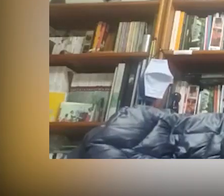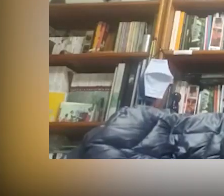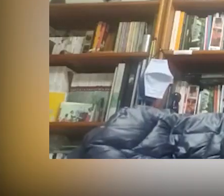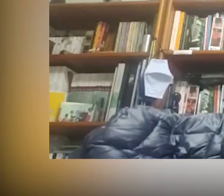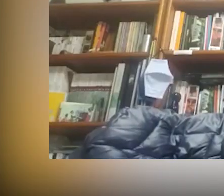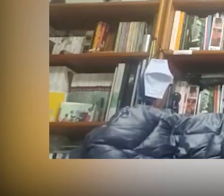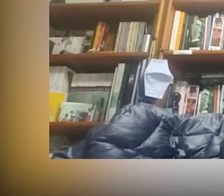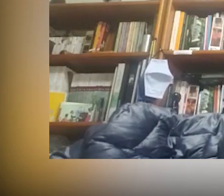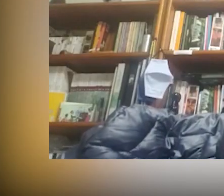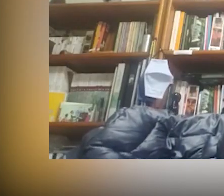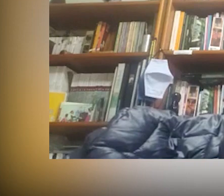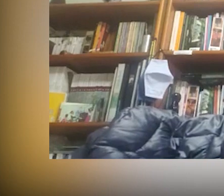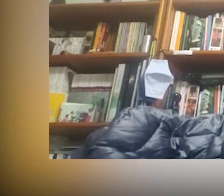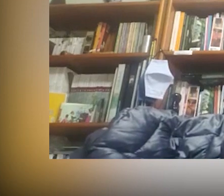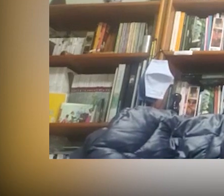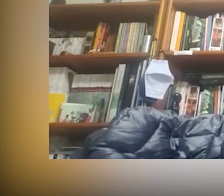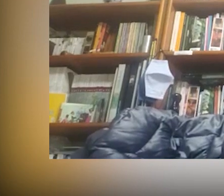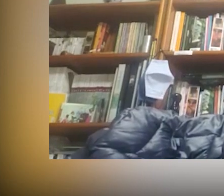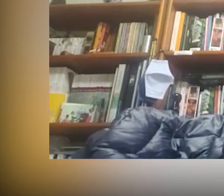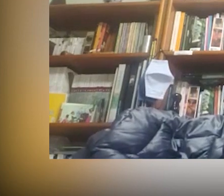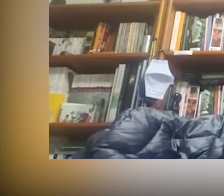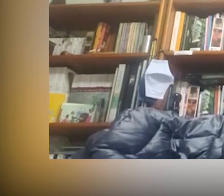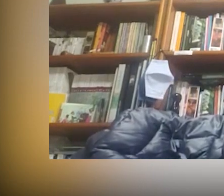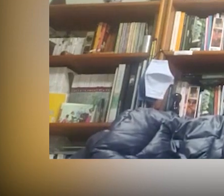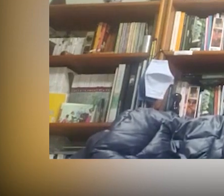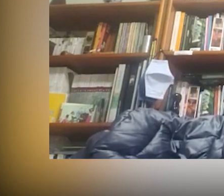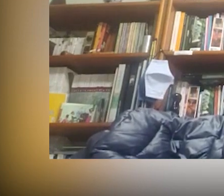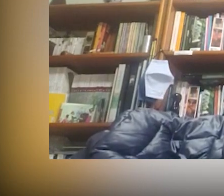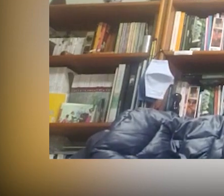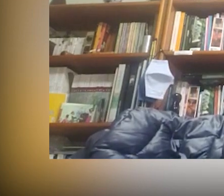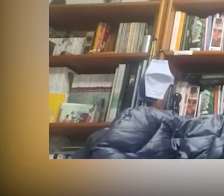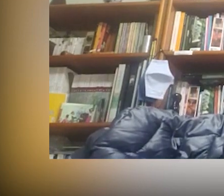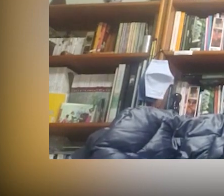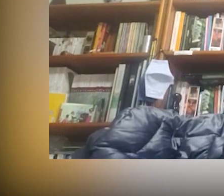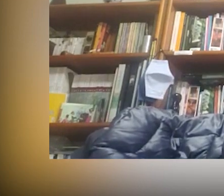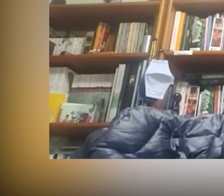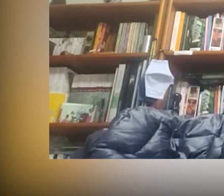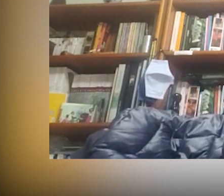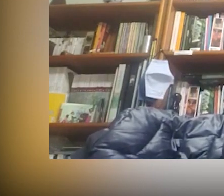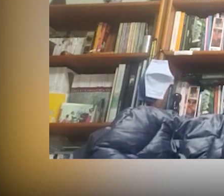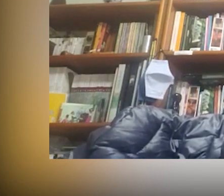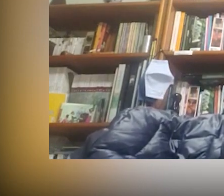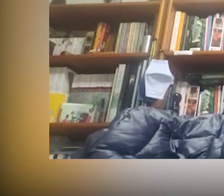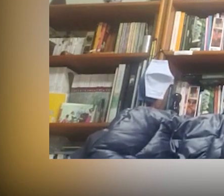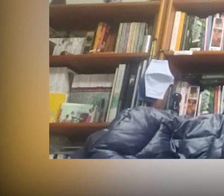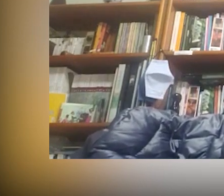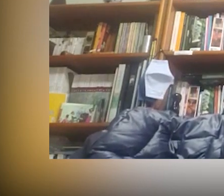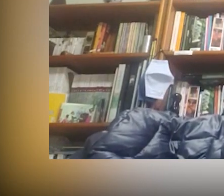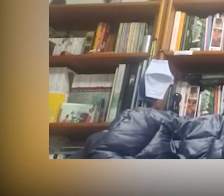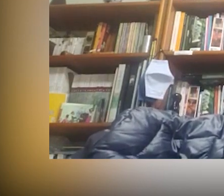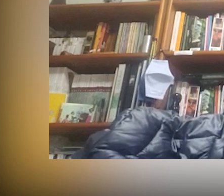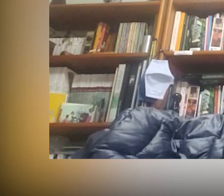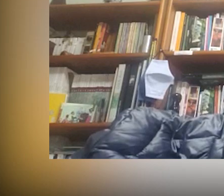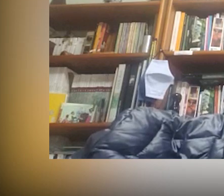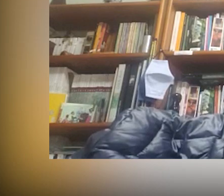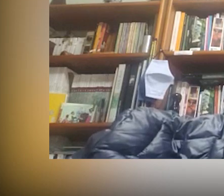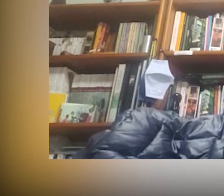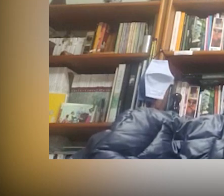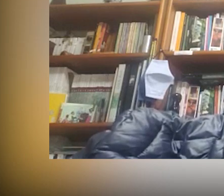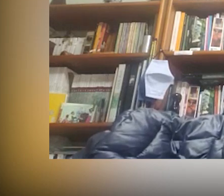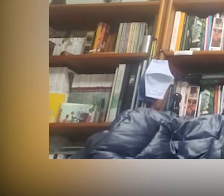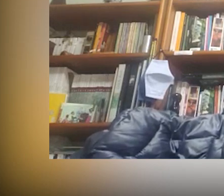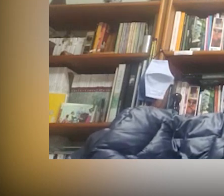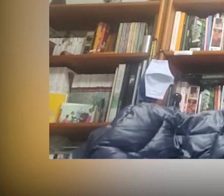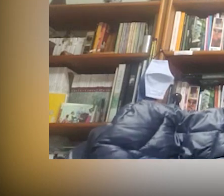Queridos alunos da Escola de Governo Fiocruz este é um dia especial para a escola para o nosso